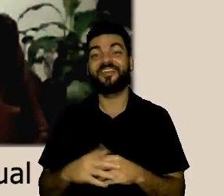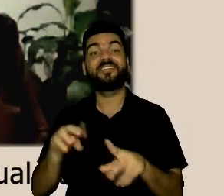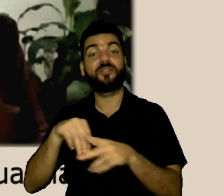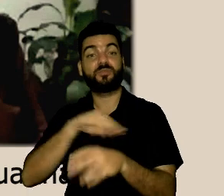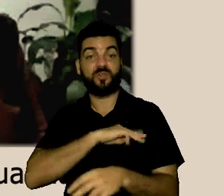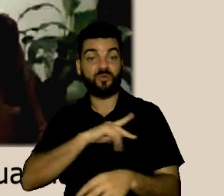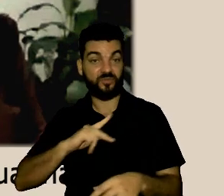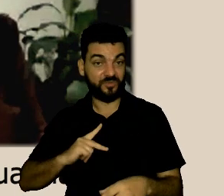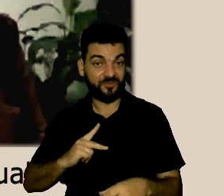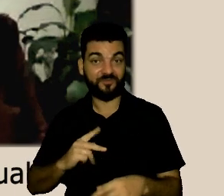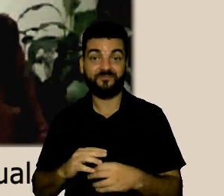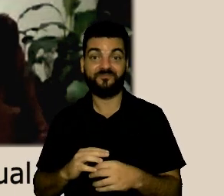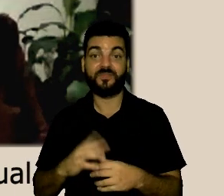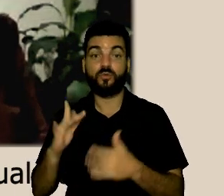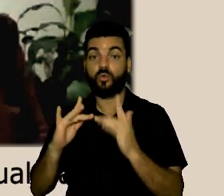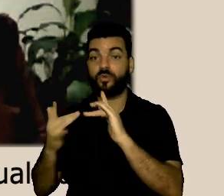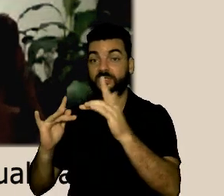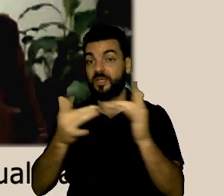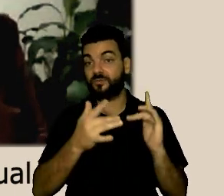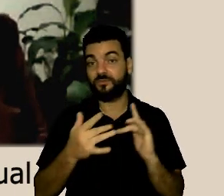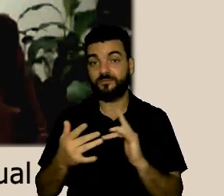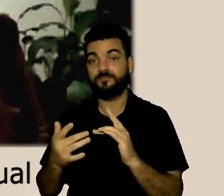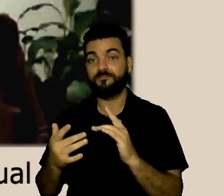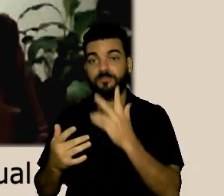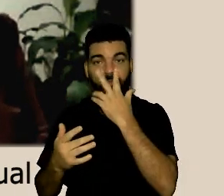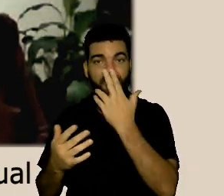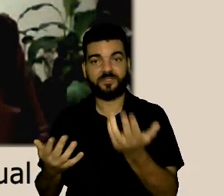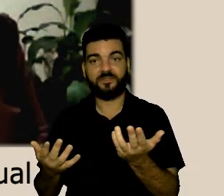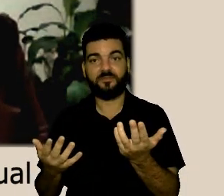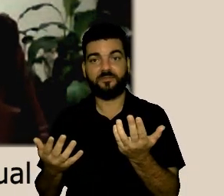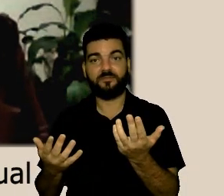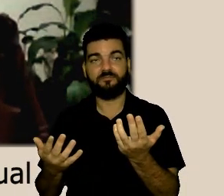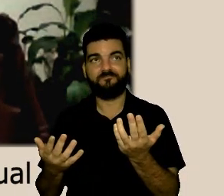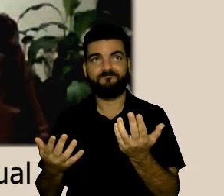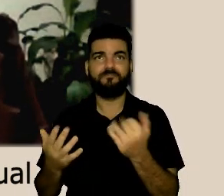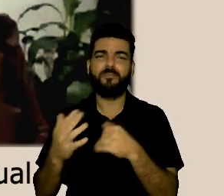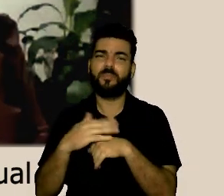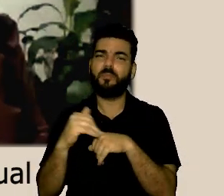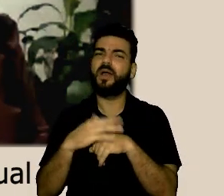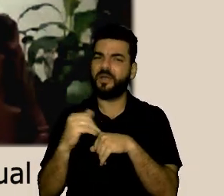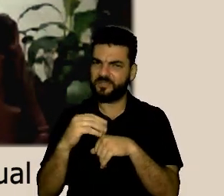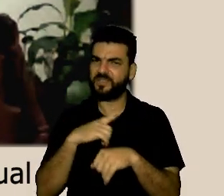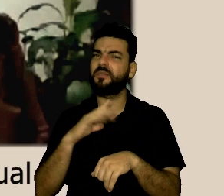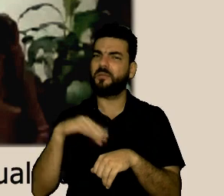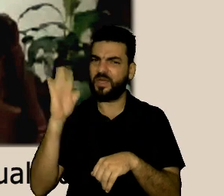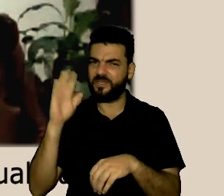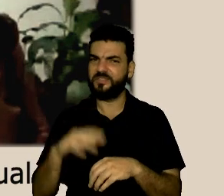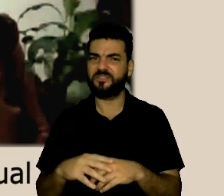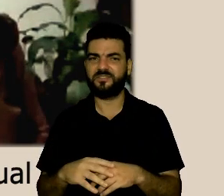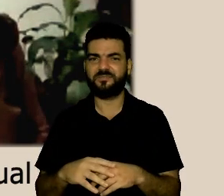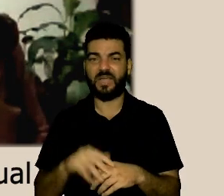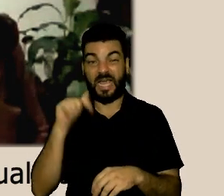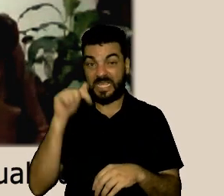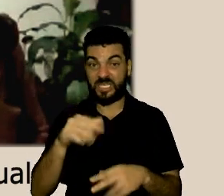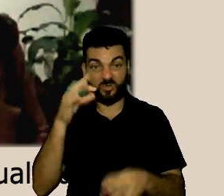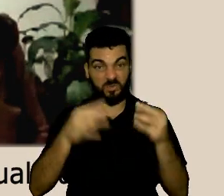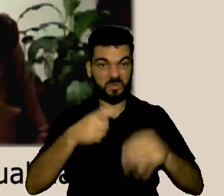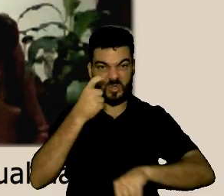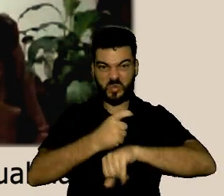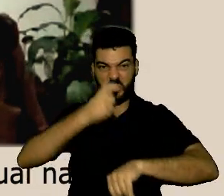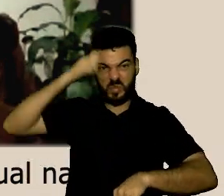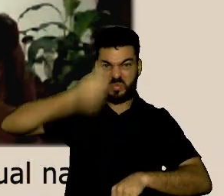Federal as relações são mais menos hierarquizadas você não tem uma figura